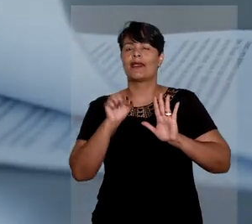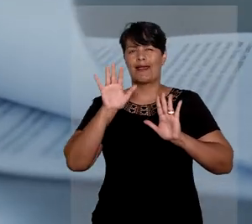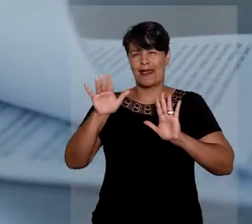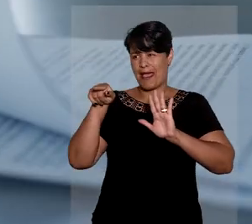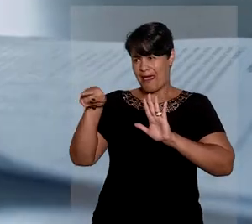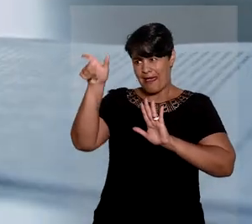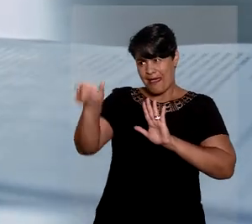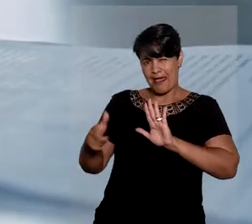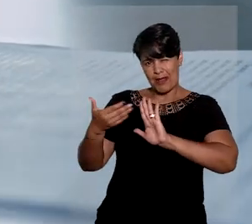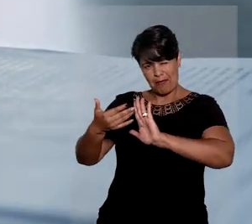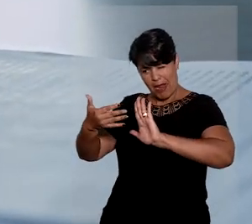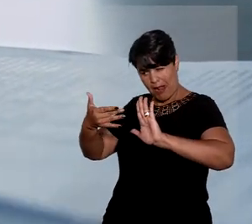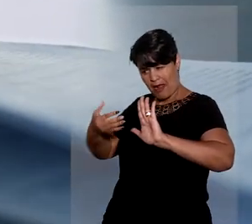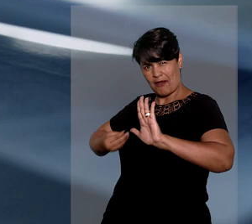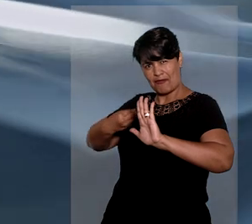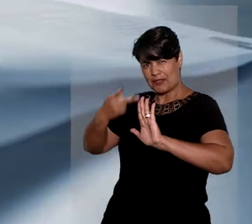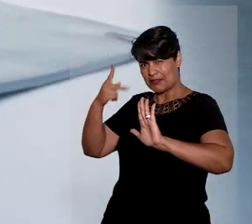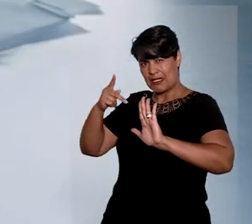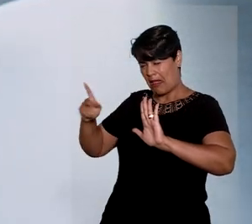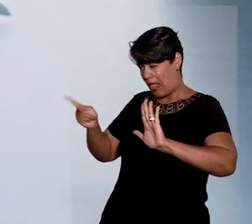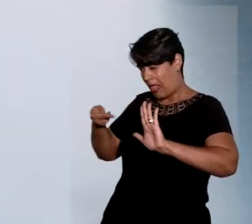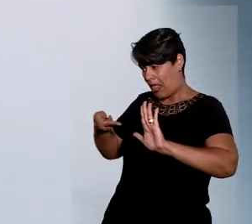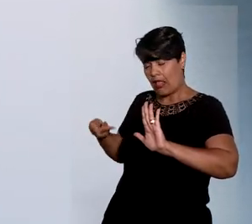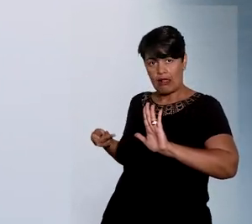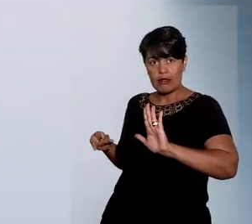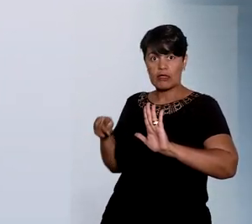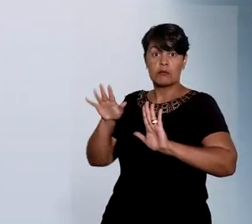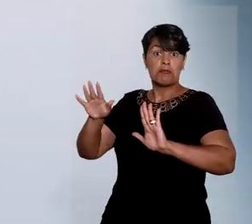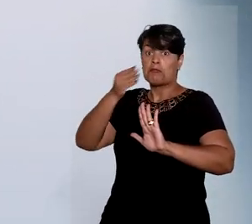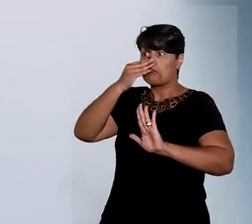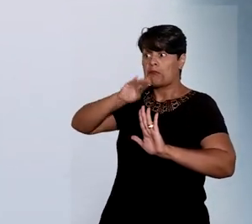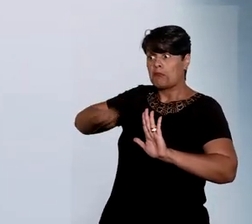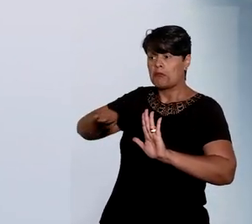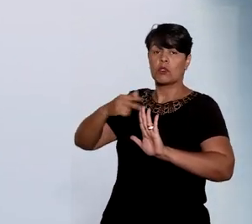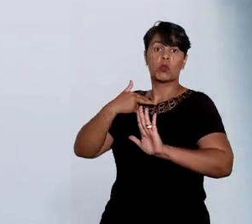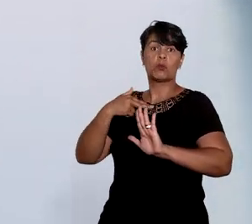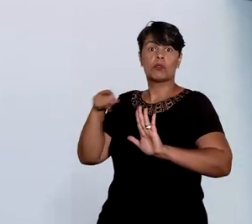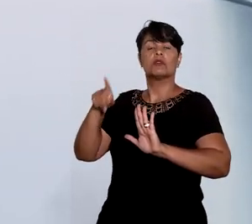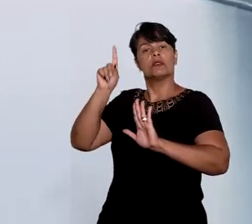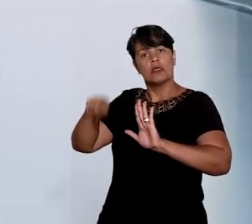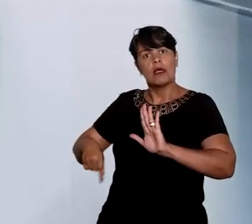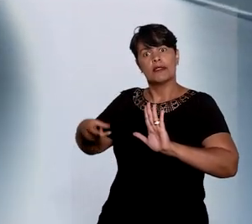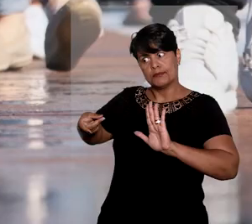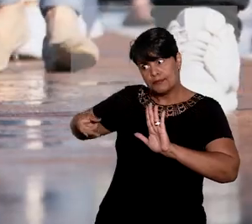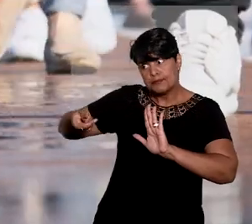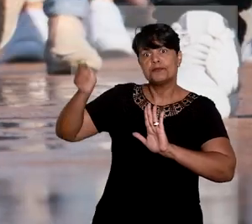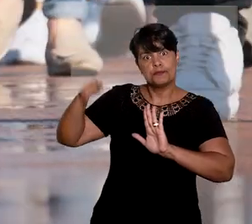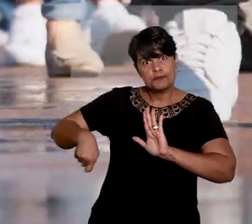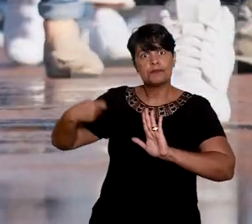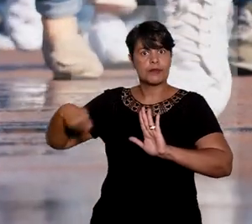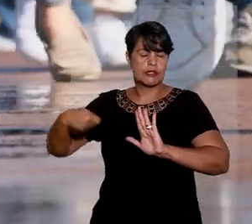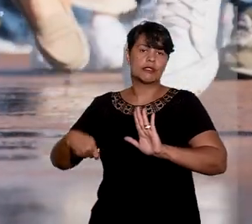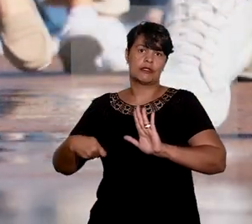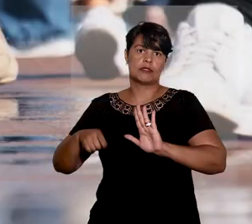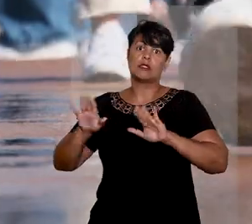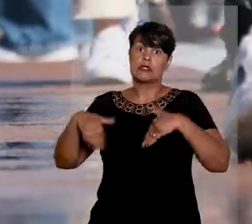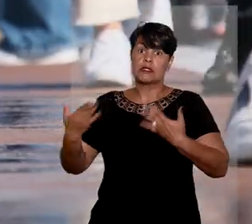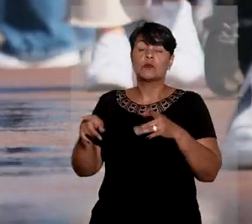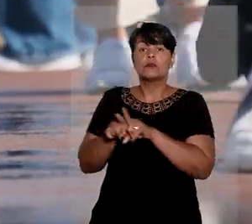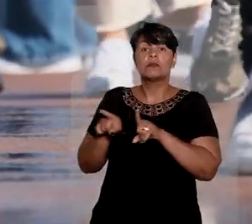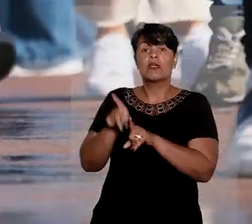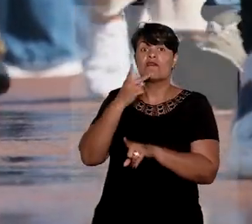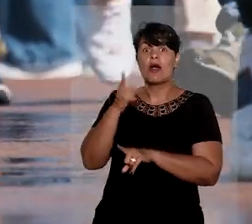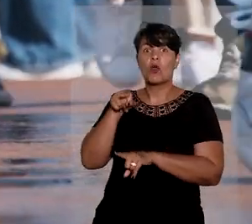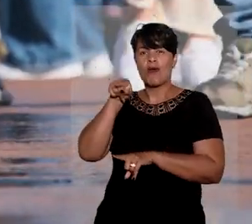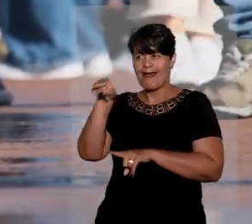antecedentes criminais, sem qualquer limitação temporal, mostra-se pena de caráter perpétuo e sustentou a imposição